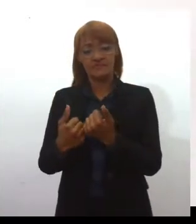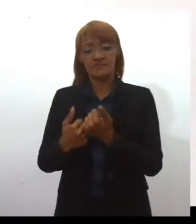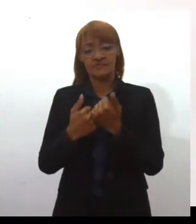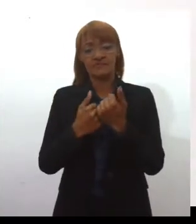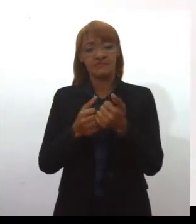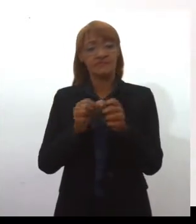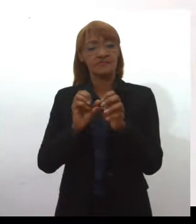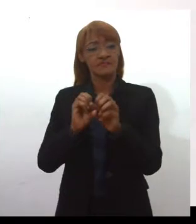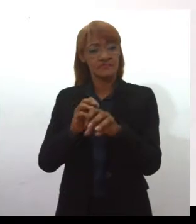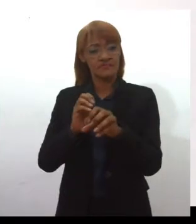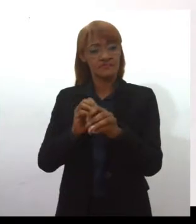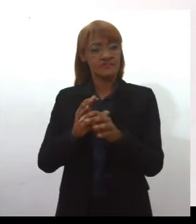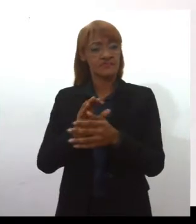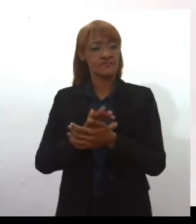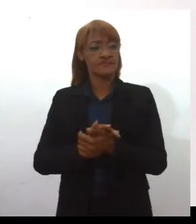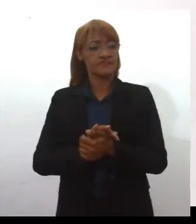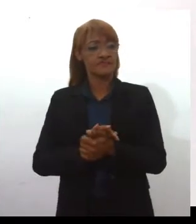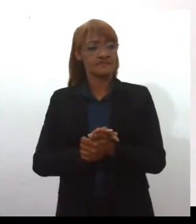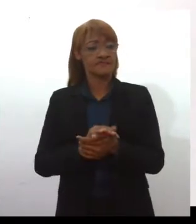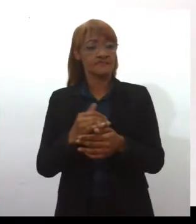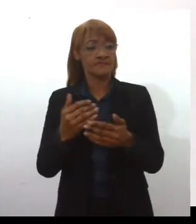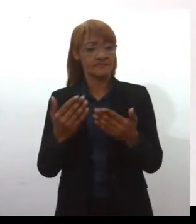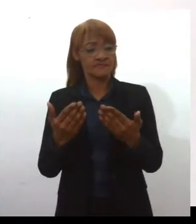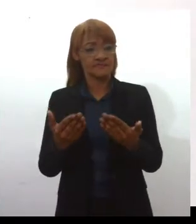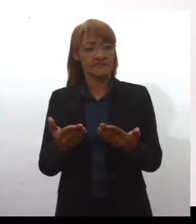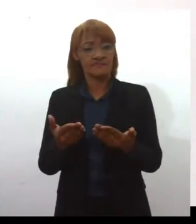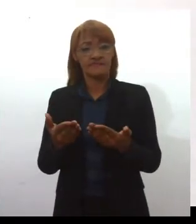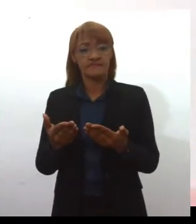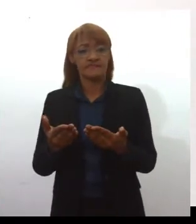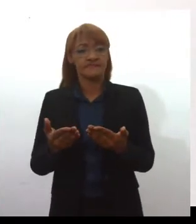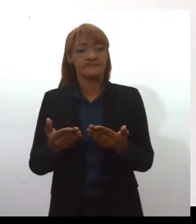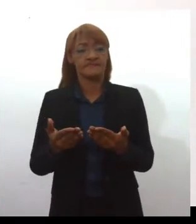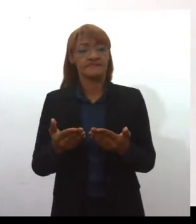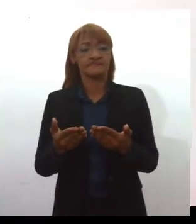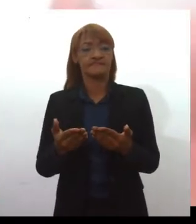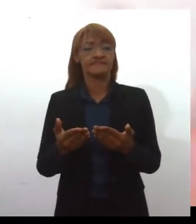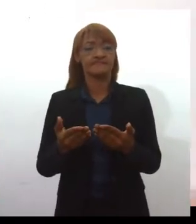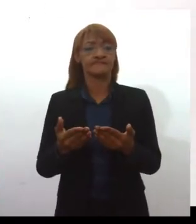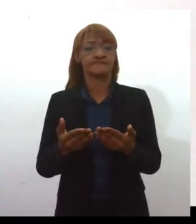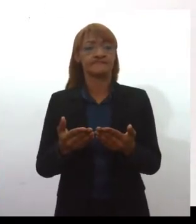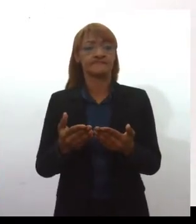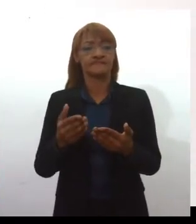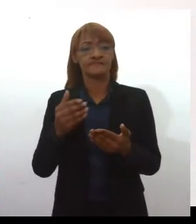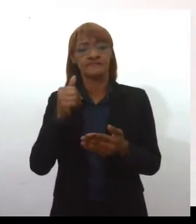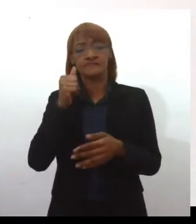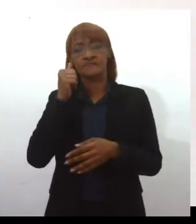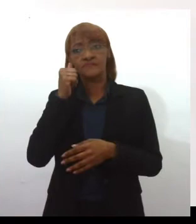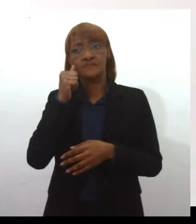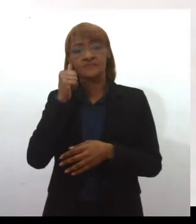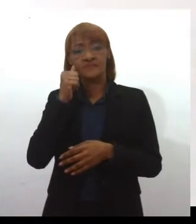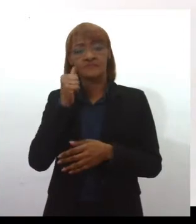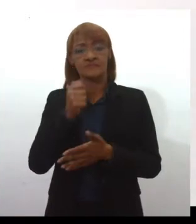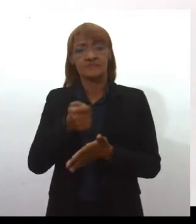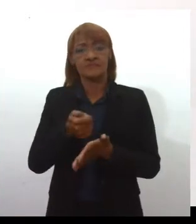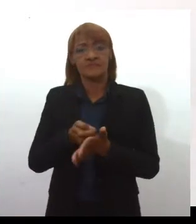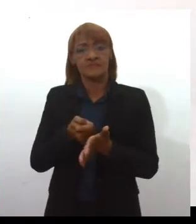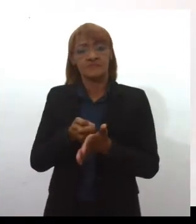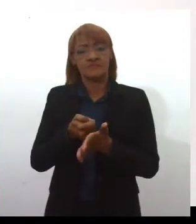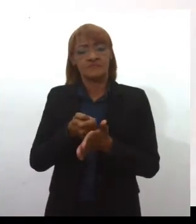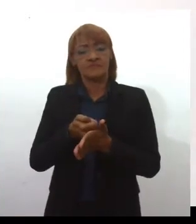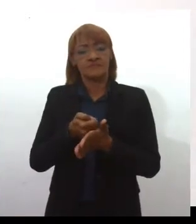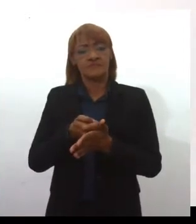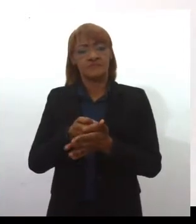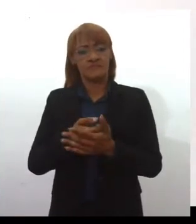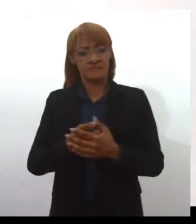educação é um direito humano, ou seja, ela é uma mulher muito rigorosa, como o vídeo já